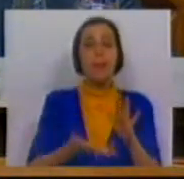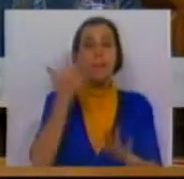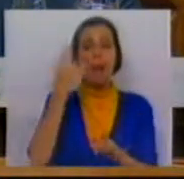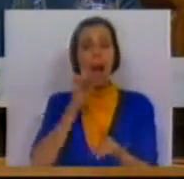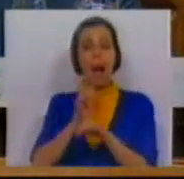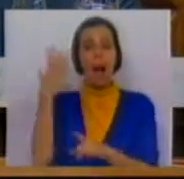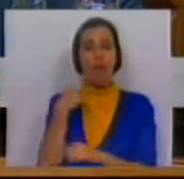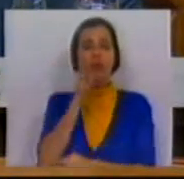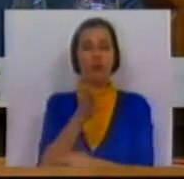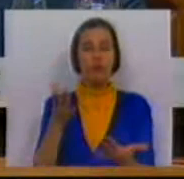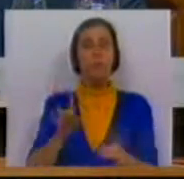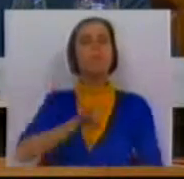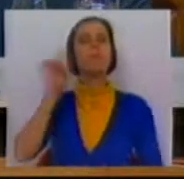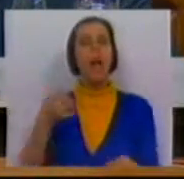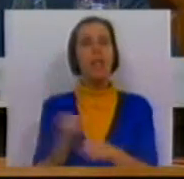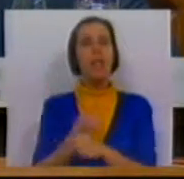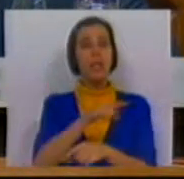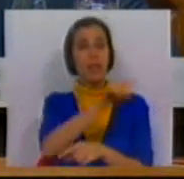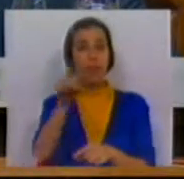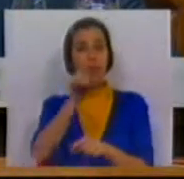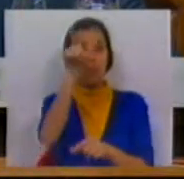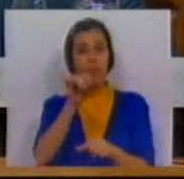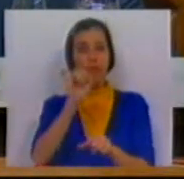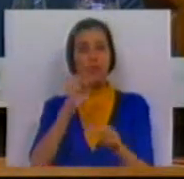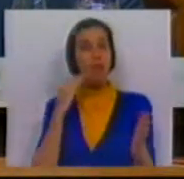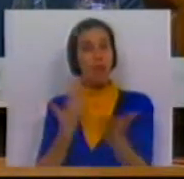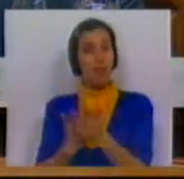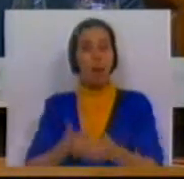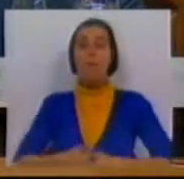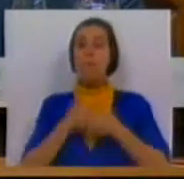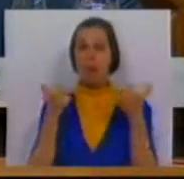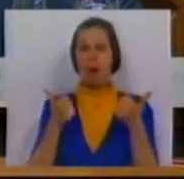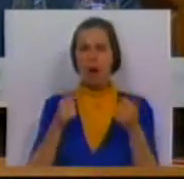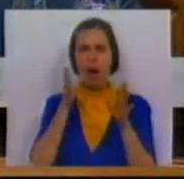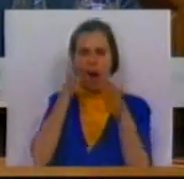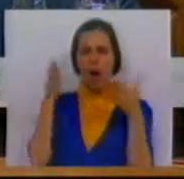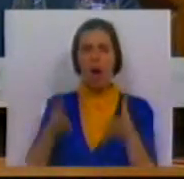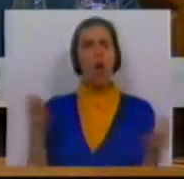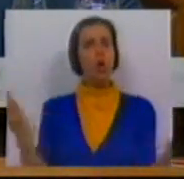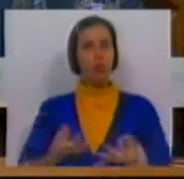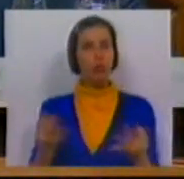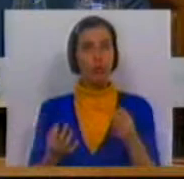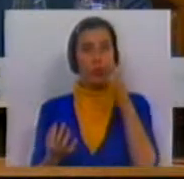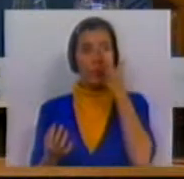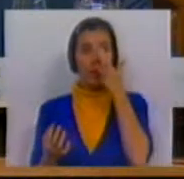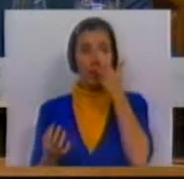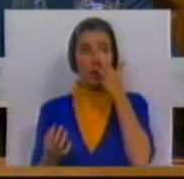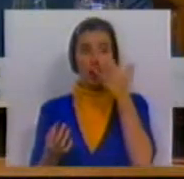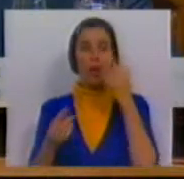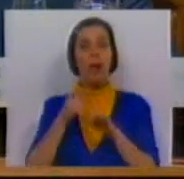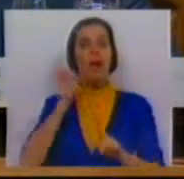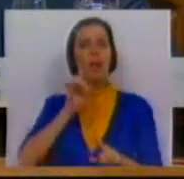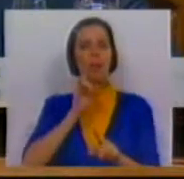a terá referidas. Será que os serviços de V. Exª terão dado a melhor atenção a tão